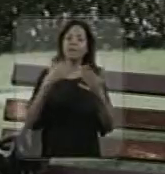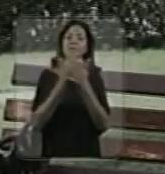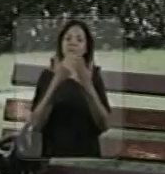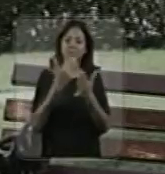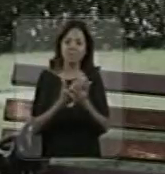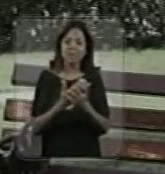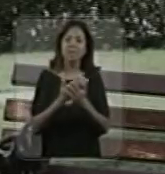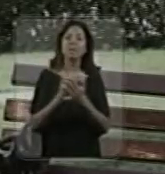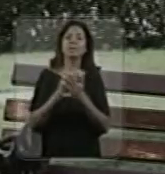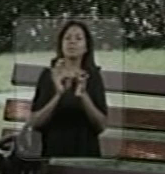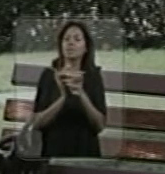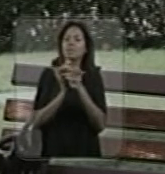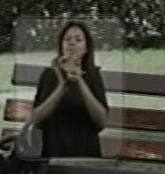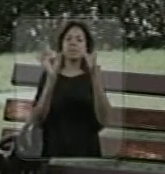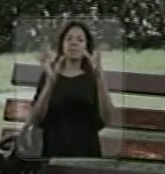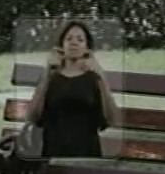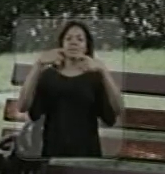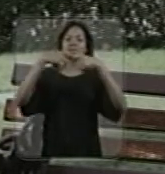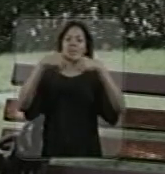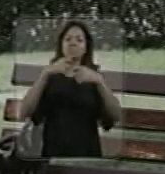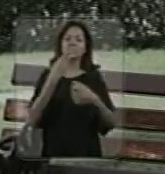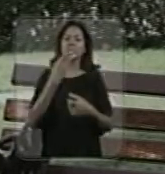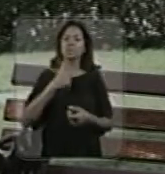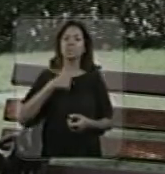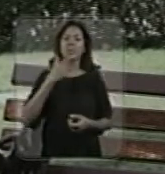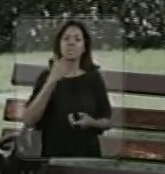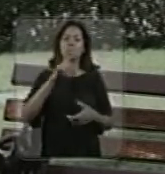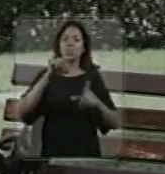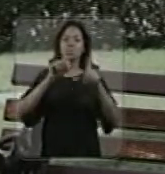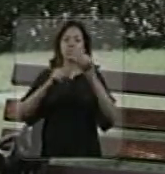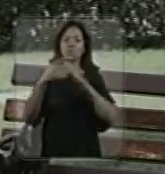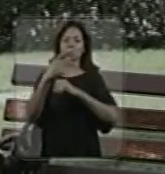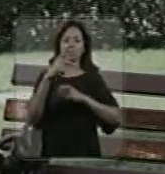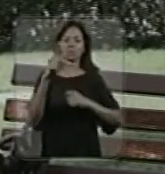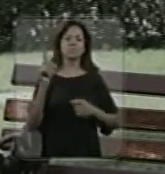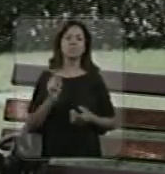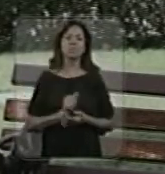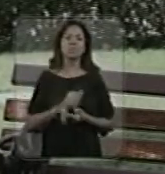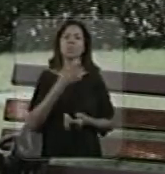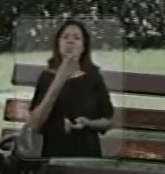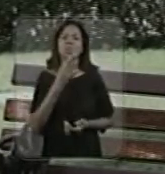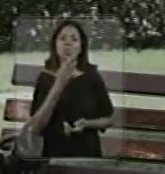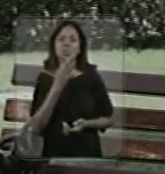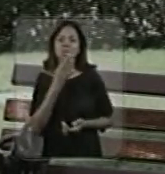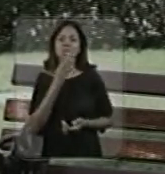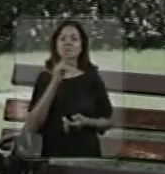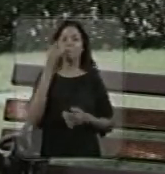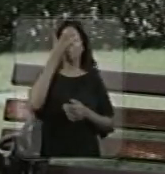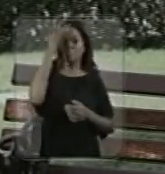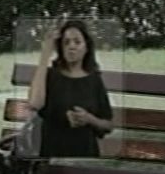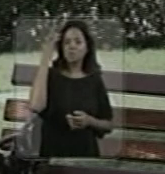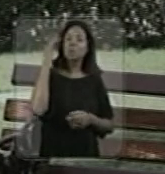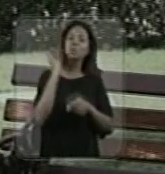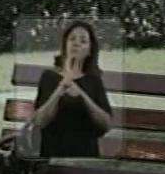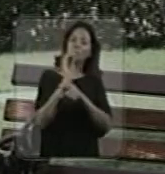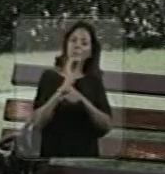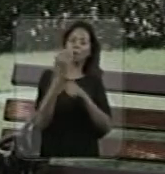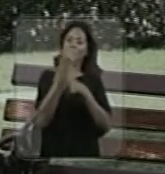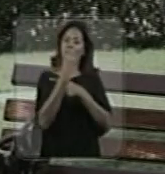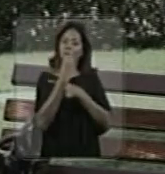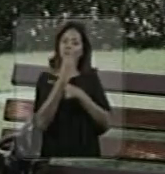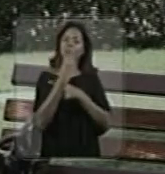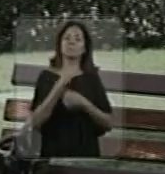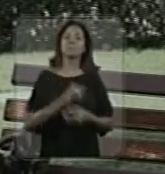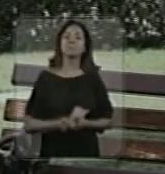Trabalhar, estudar, exercer livremente a sexualidade, na perspectiva da diversidade sexual. Conhecer pessoas, se